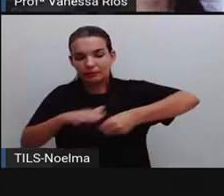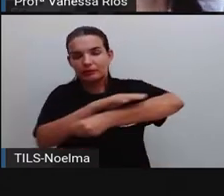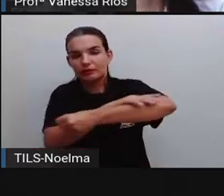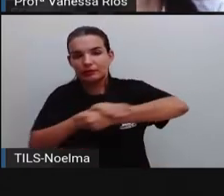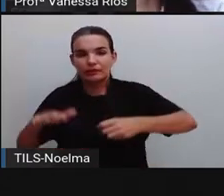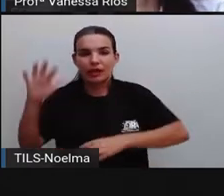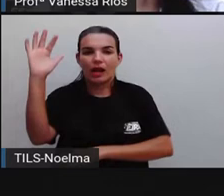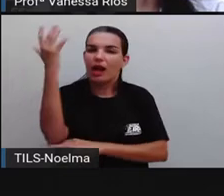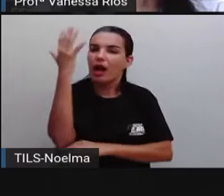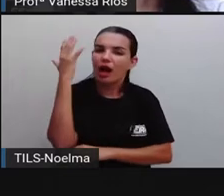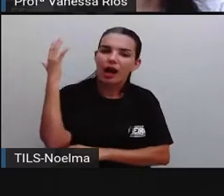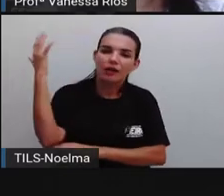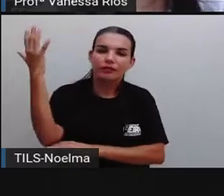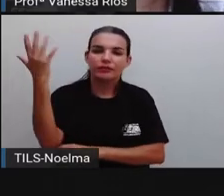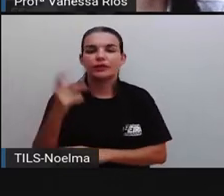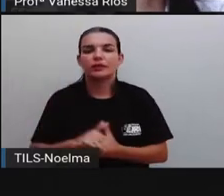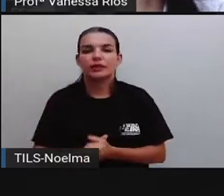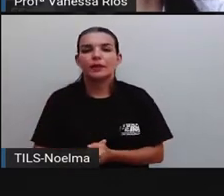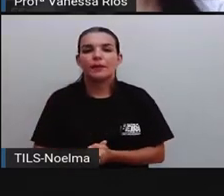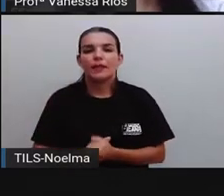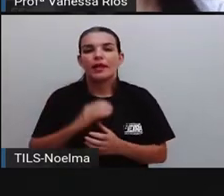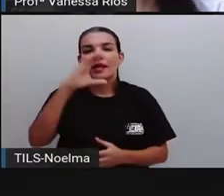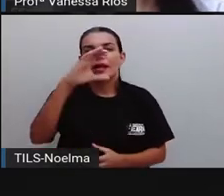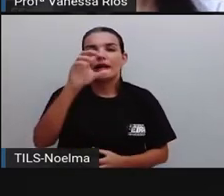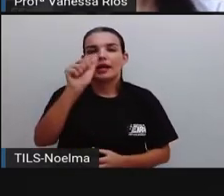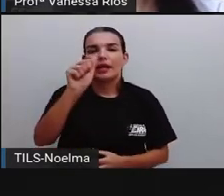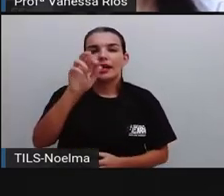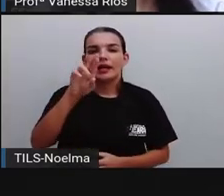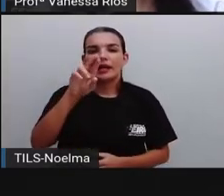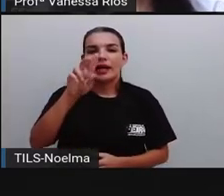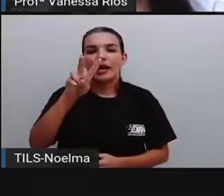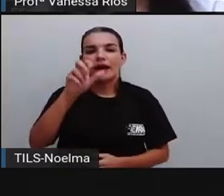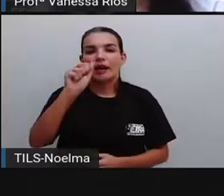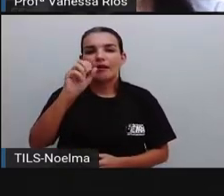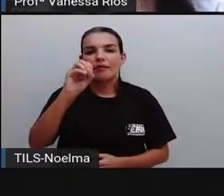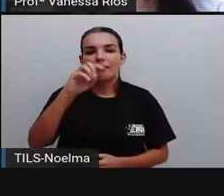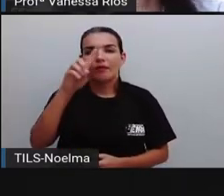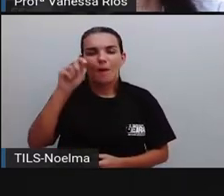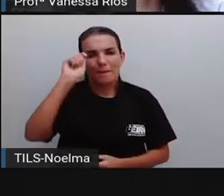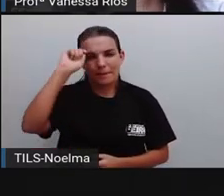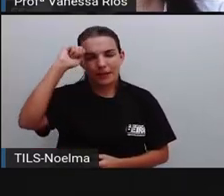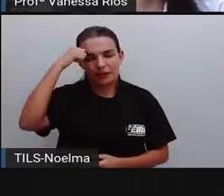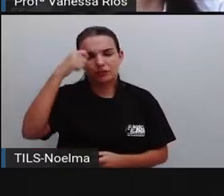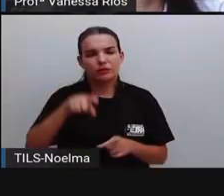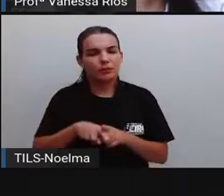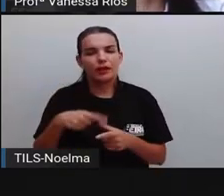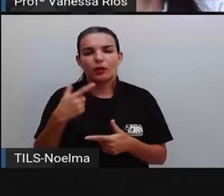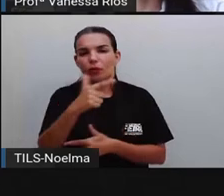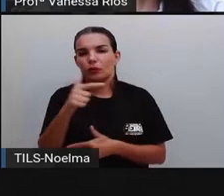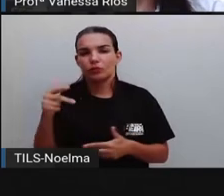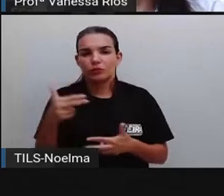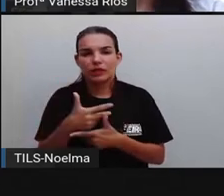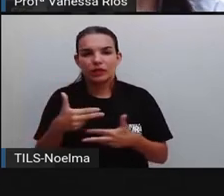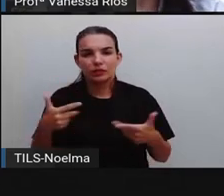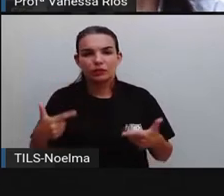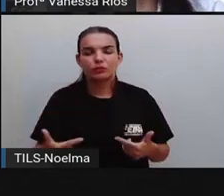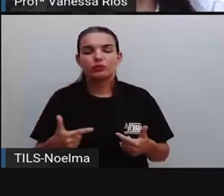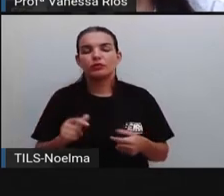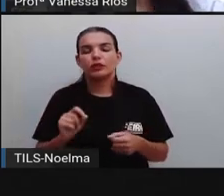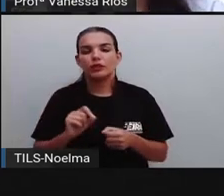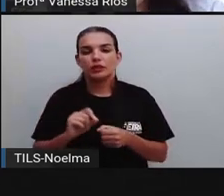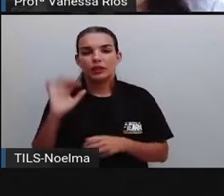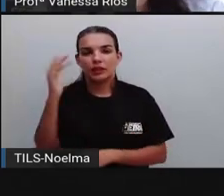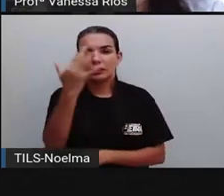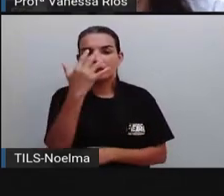madeira, o carvão e outros recursos da natureza que no processo de combustão